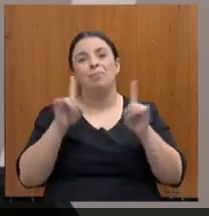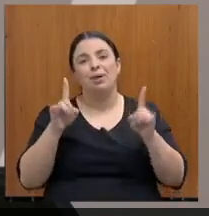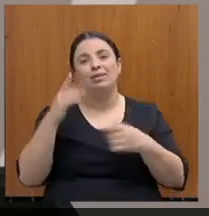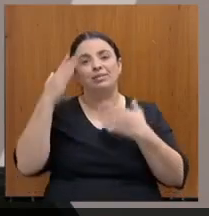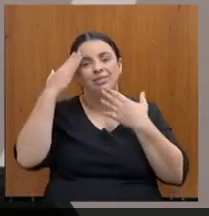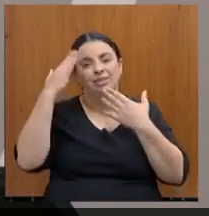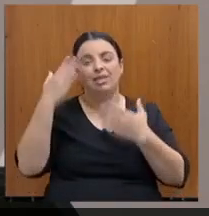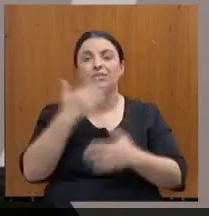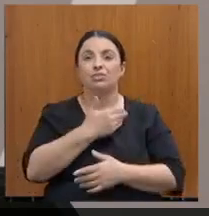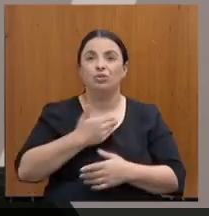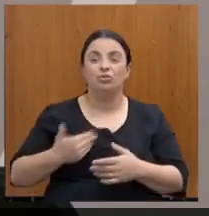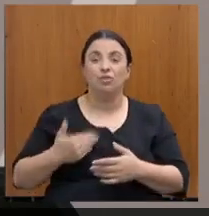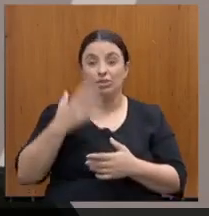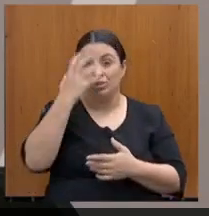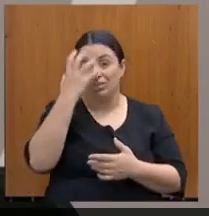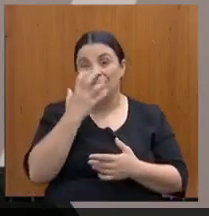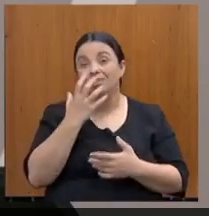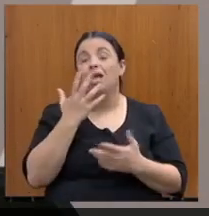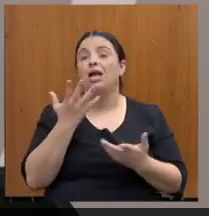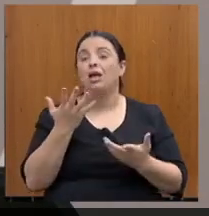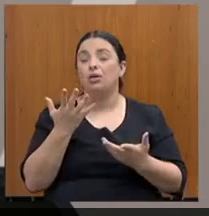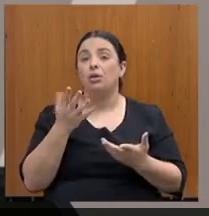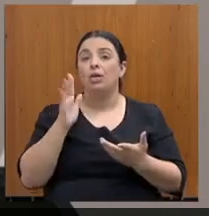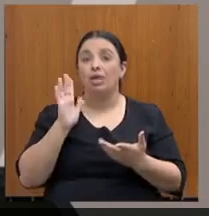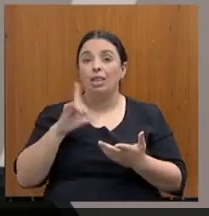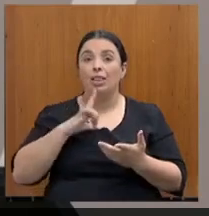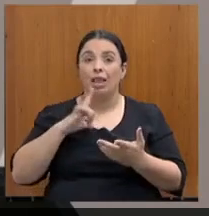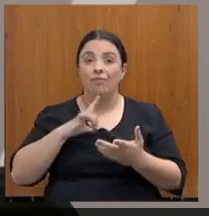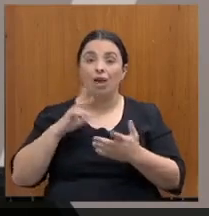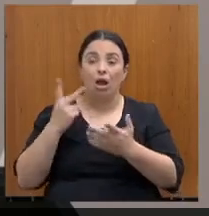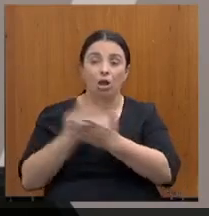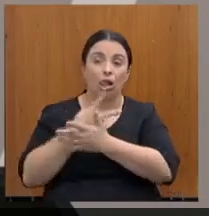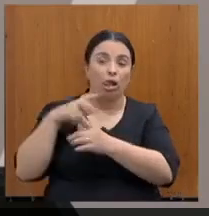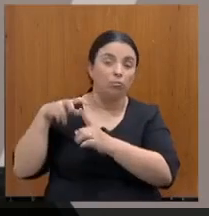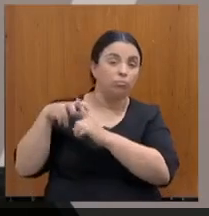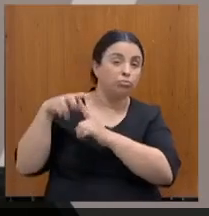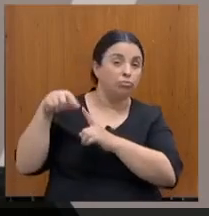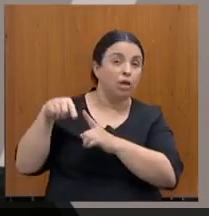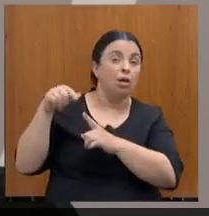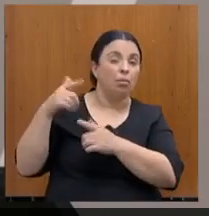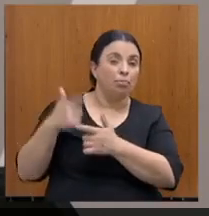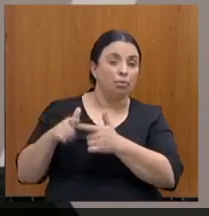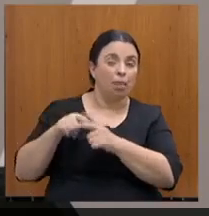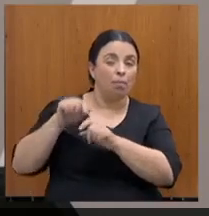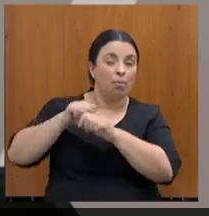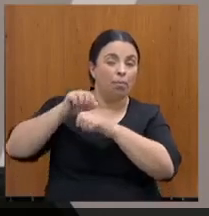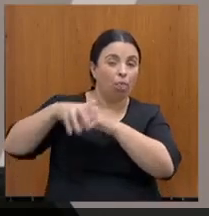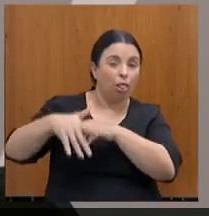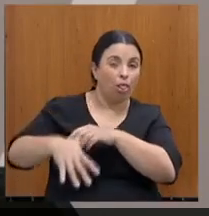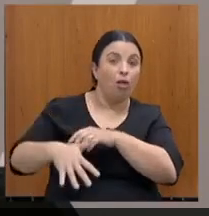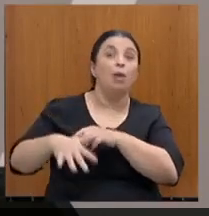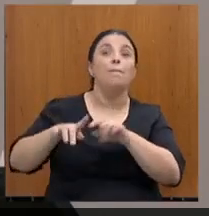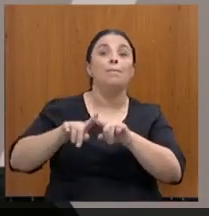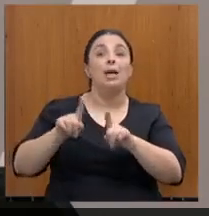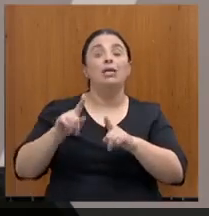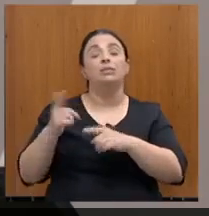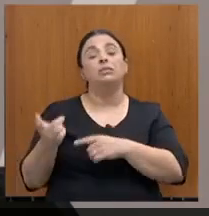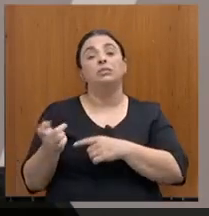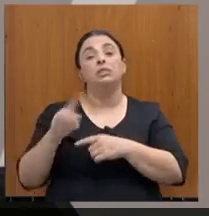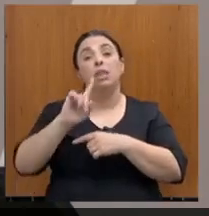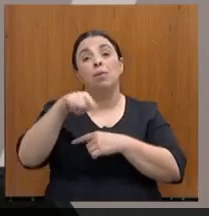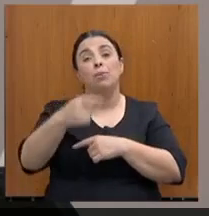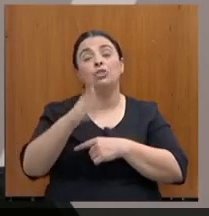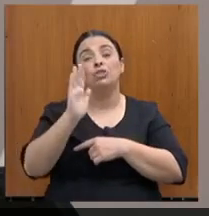após a tragédia, já juizou uma ação e, em decorrência dessa ação, originou-se um acordo